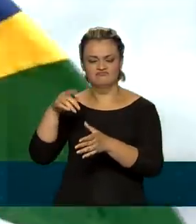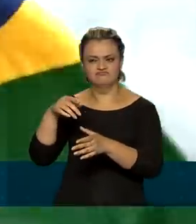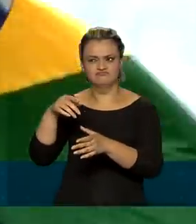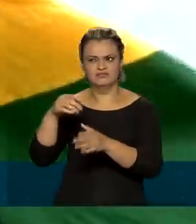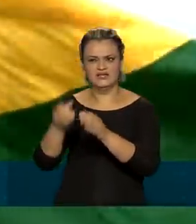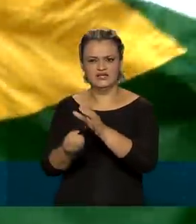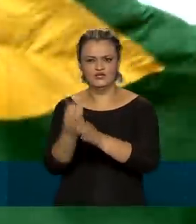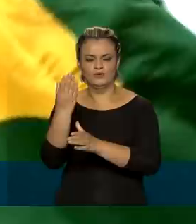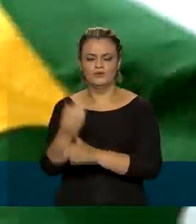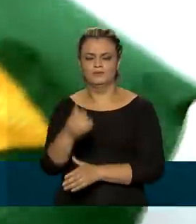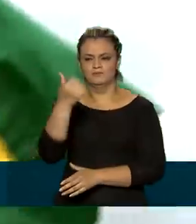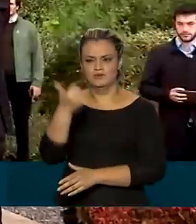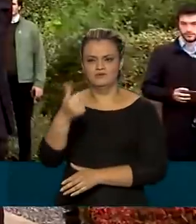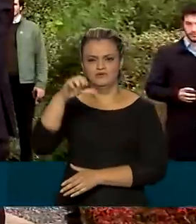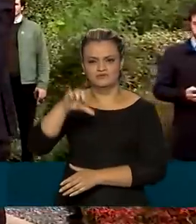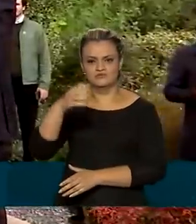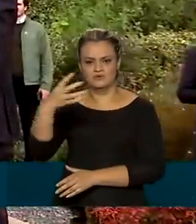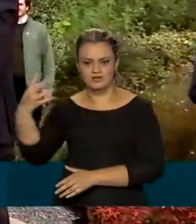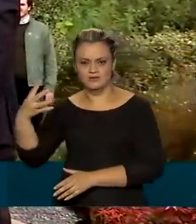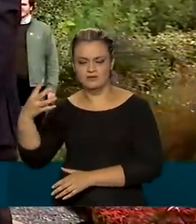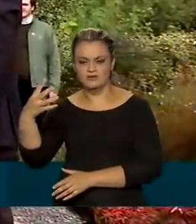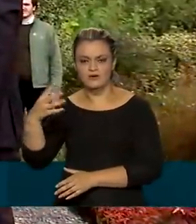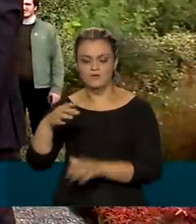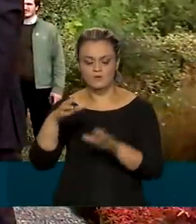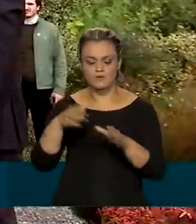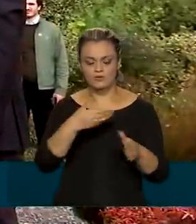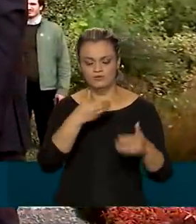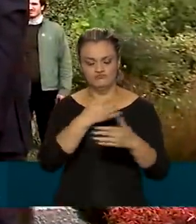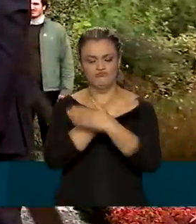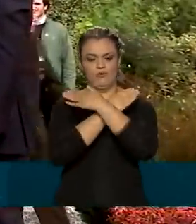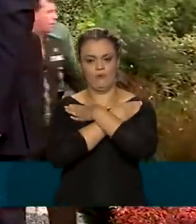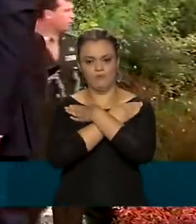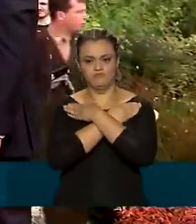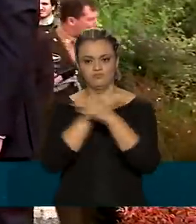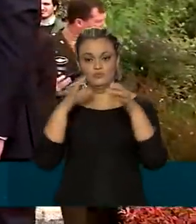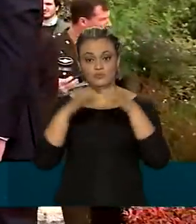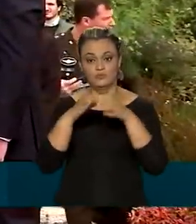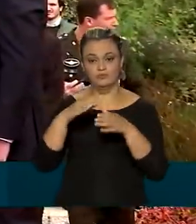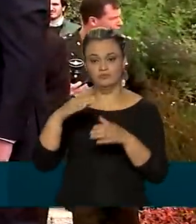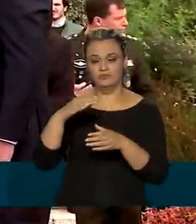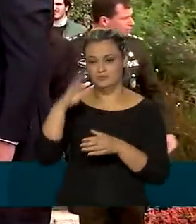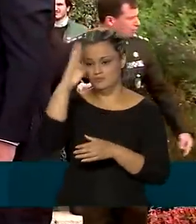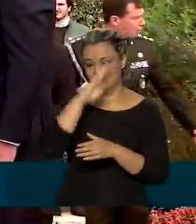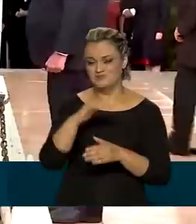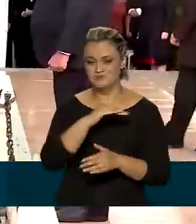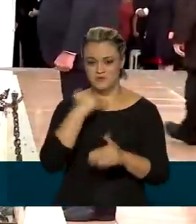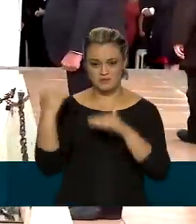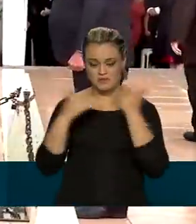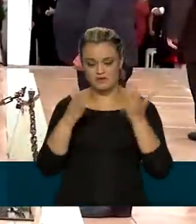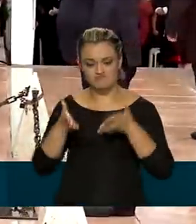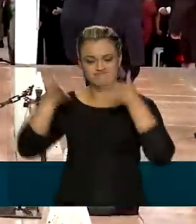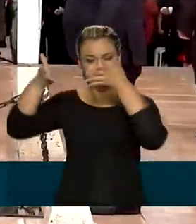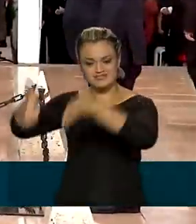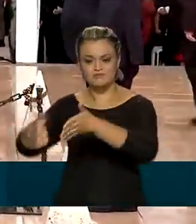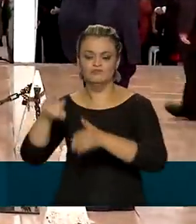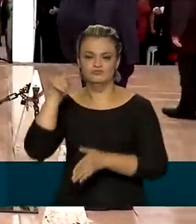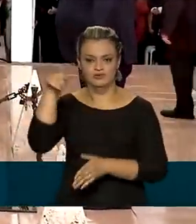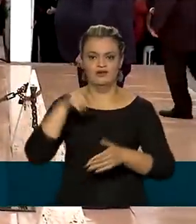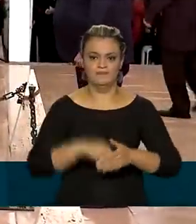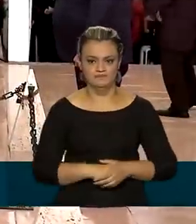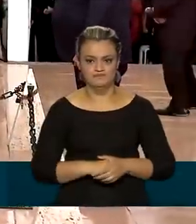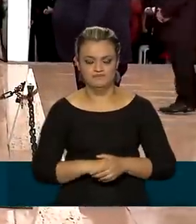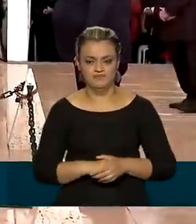1944, quando os primeiros copos de militares brasileiros mortos em ação foram sepultados no local.